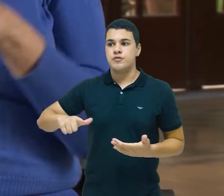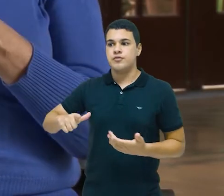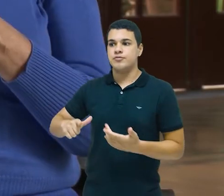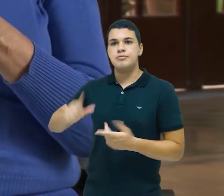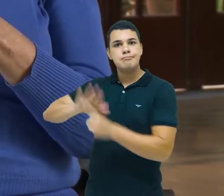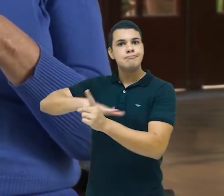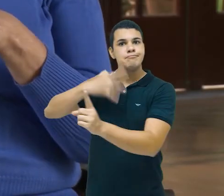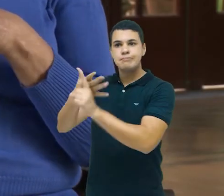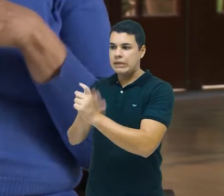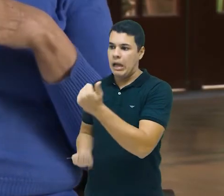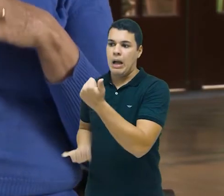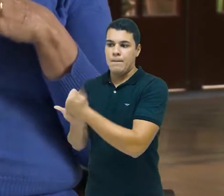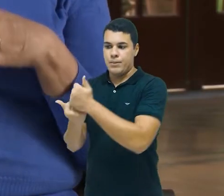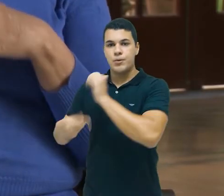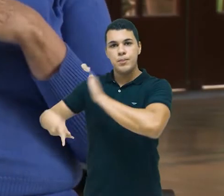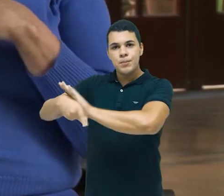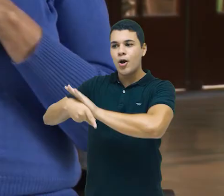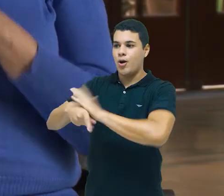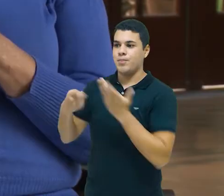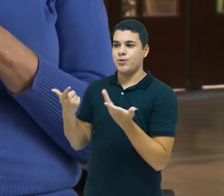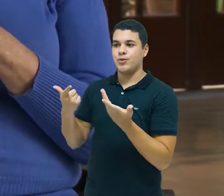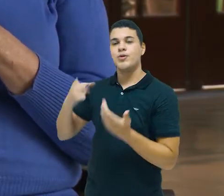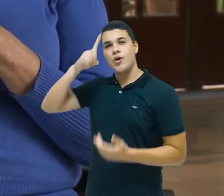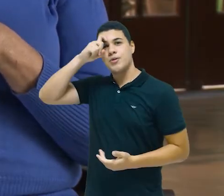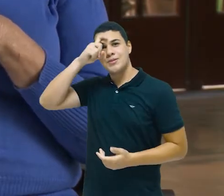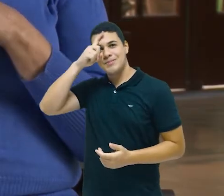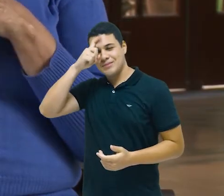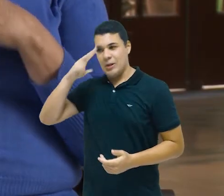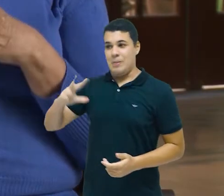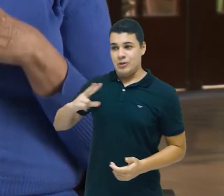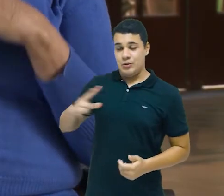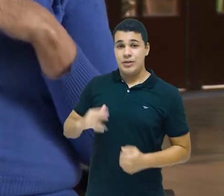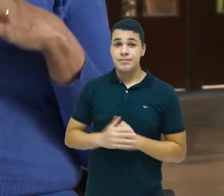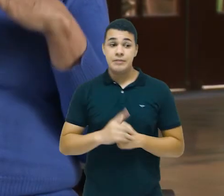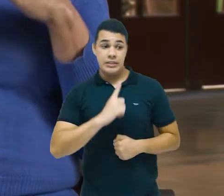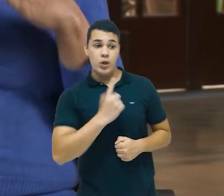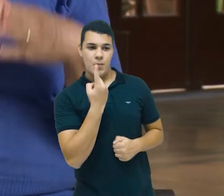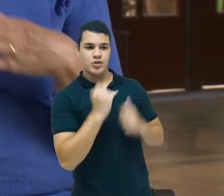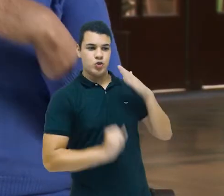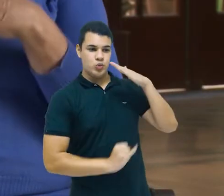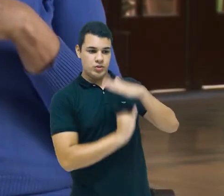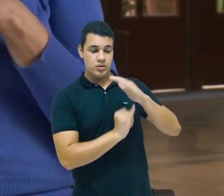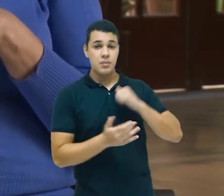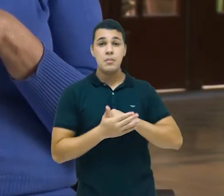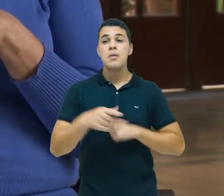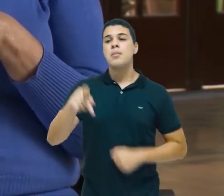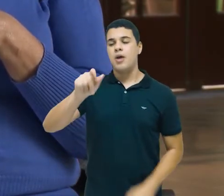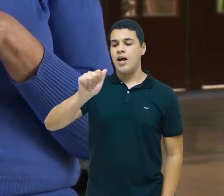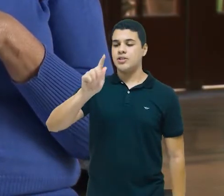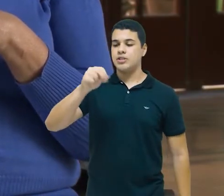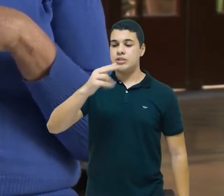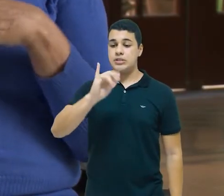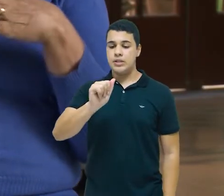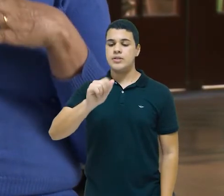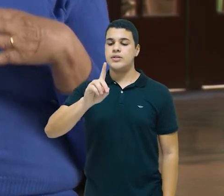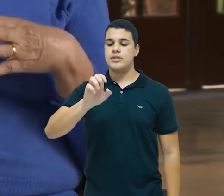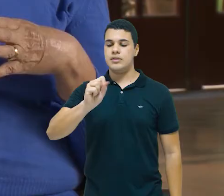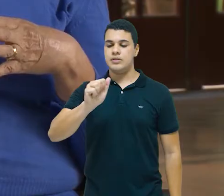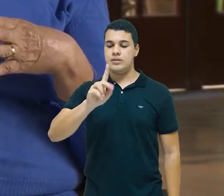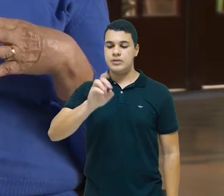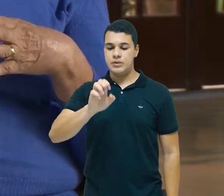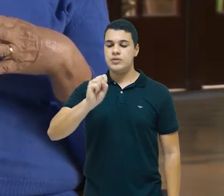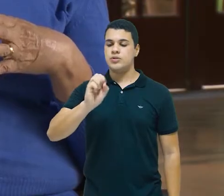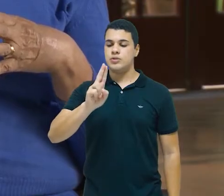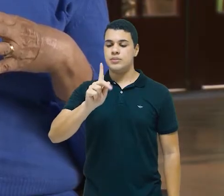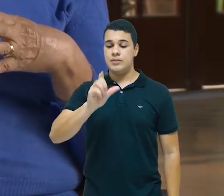ao setor privado. A gente tem uma instituição, que é a Agência Nacional de Saúde Suplementar, e a